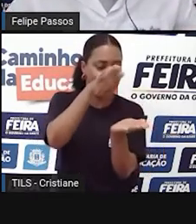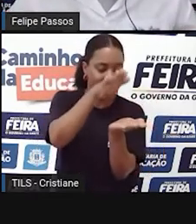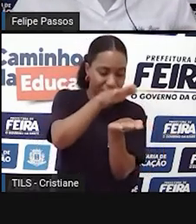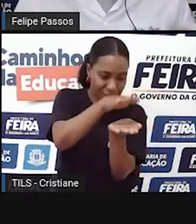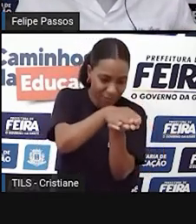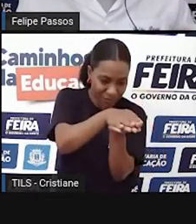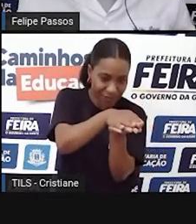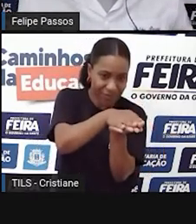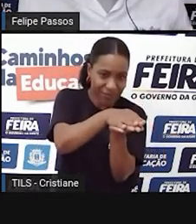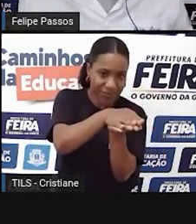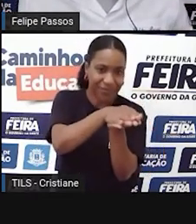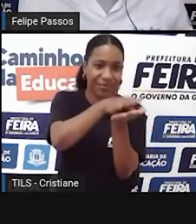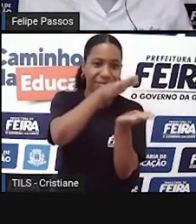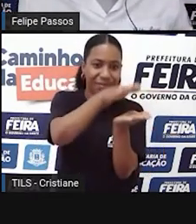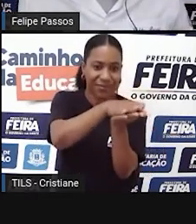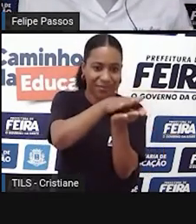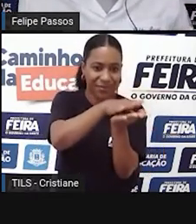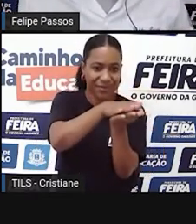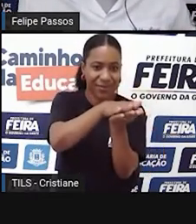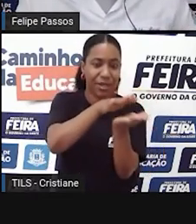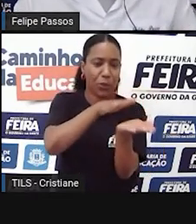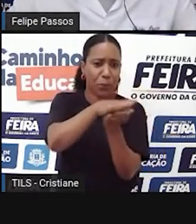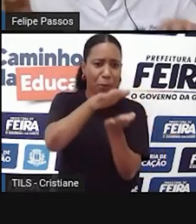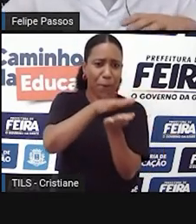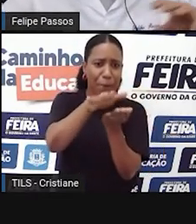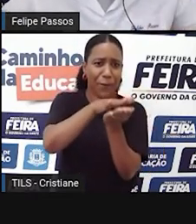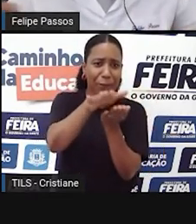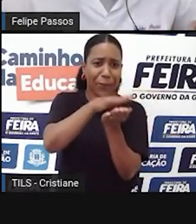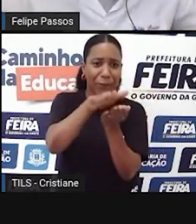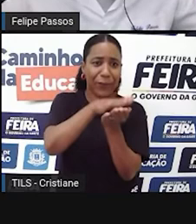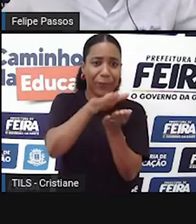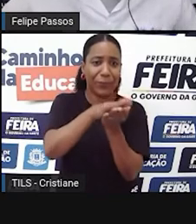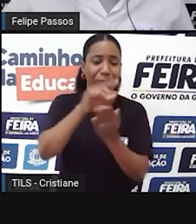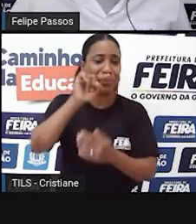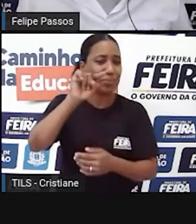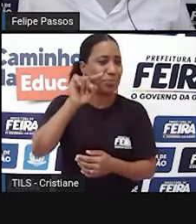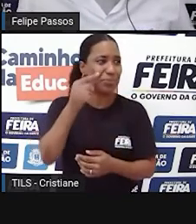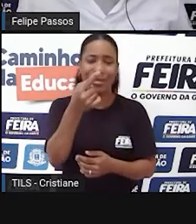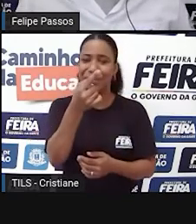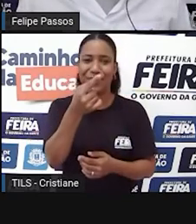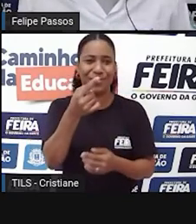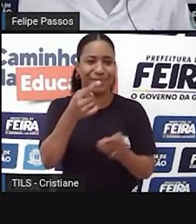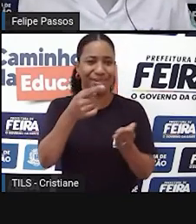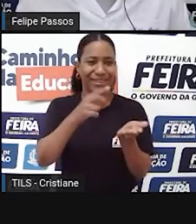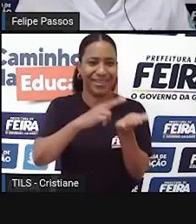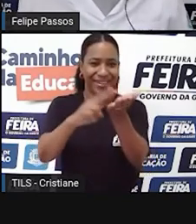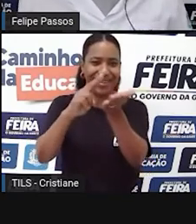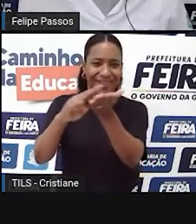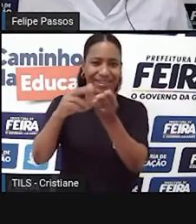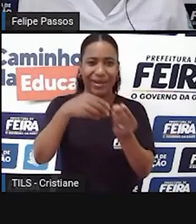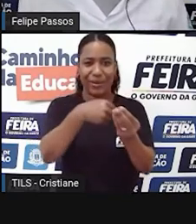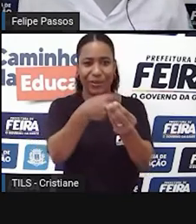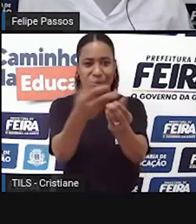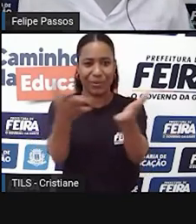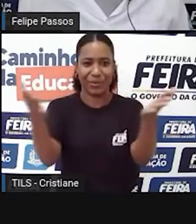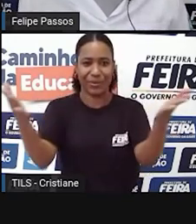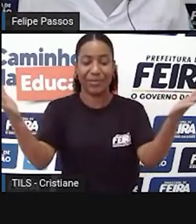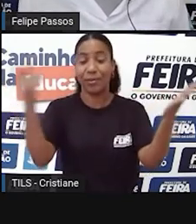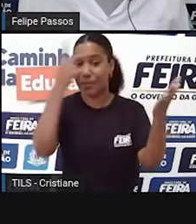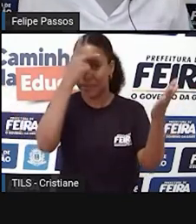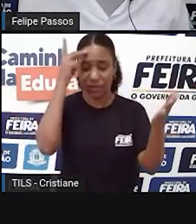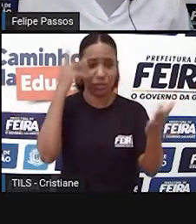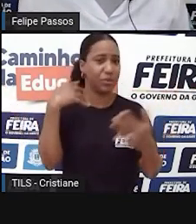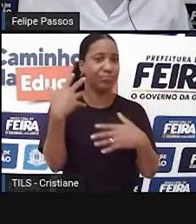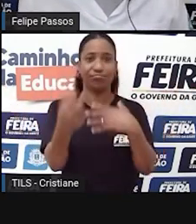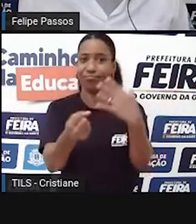imprimir mil páginas num dia, né? E mandar essas mil páginas para mil pessoas. A informação, ela está se disseminando agora muito mais